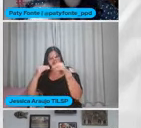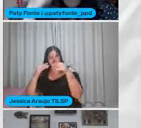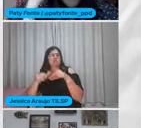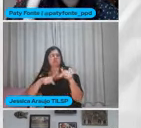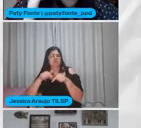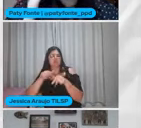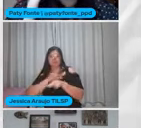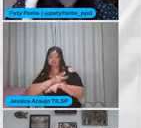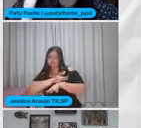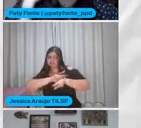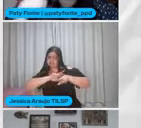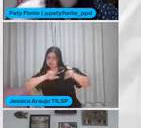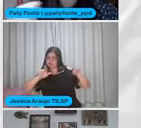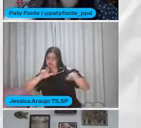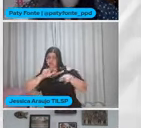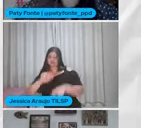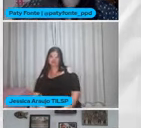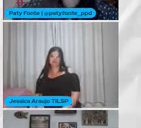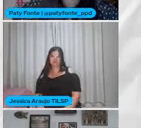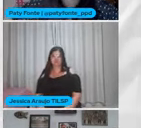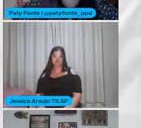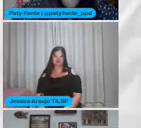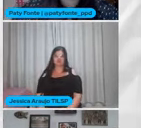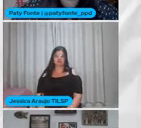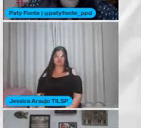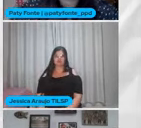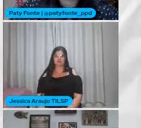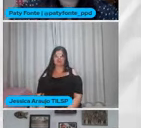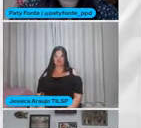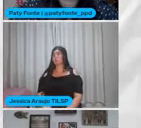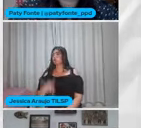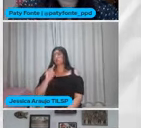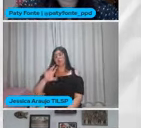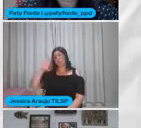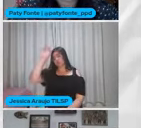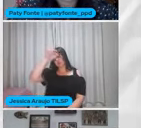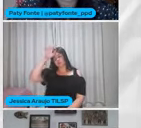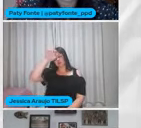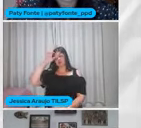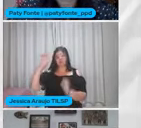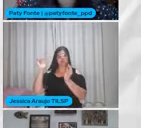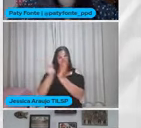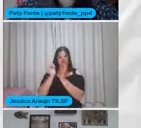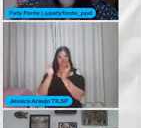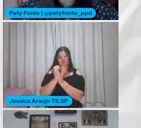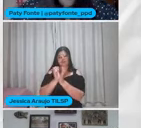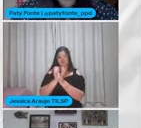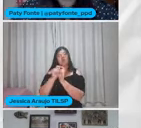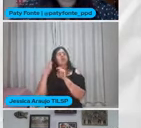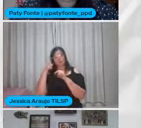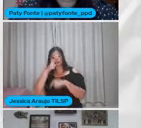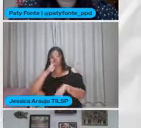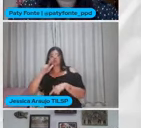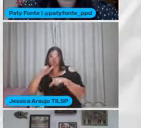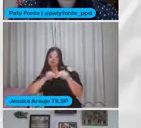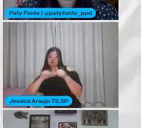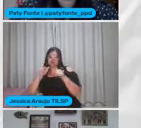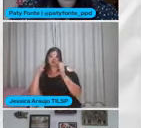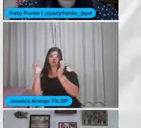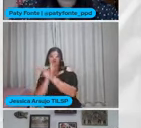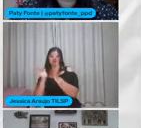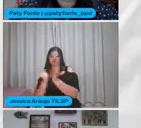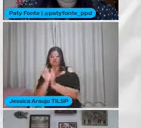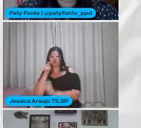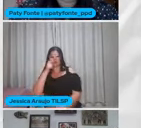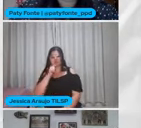Diversificadas Porque, gente Só se aprende a trabalhar em equipe Trabalhando em equipe Só se